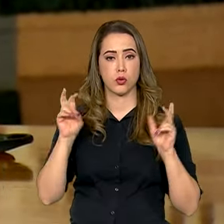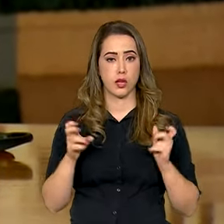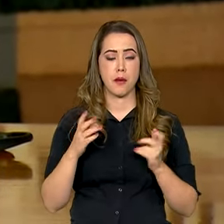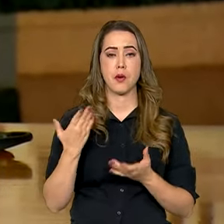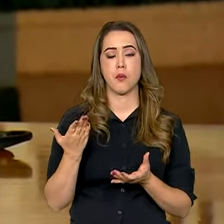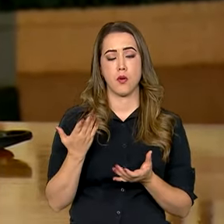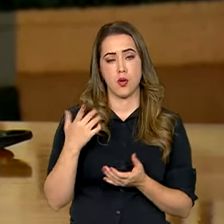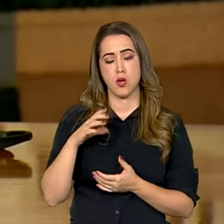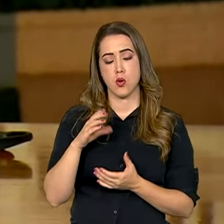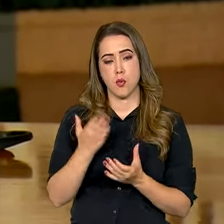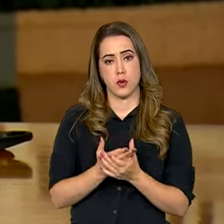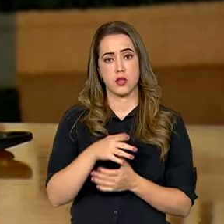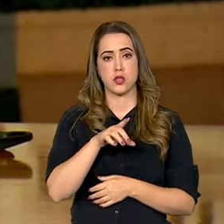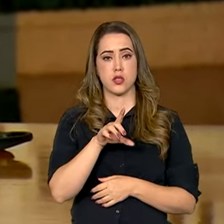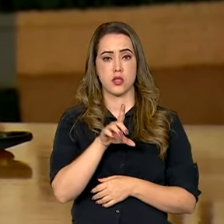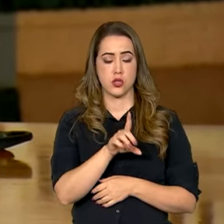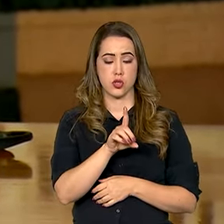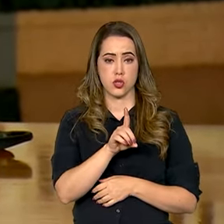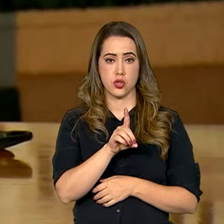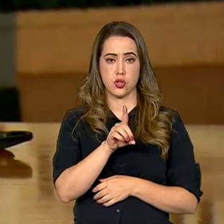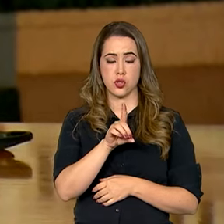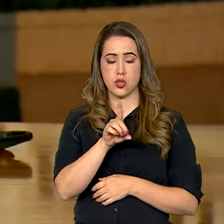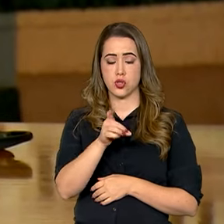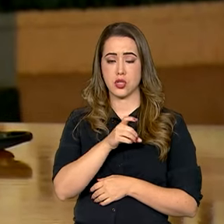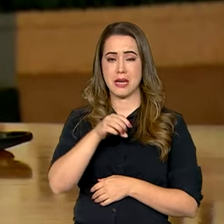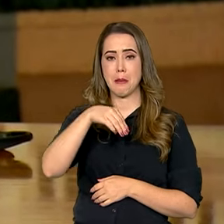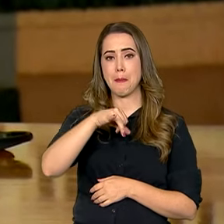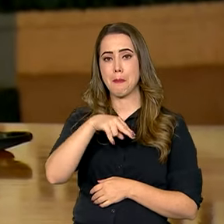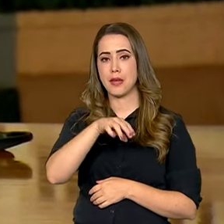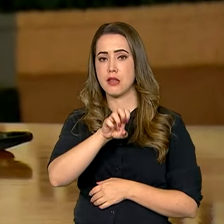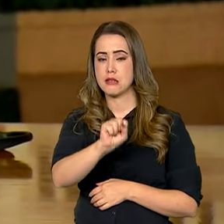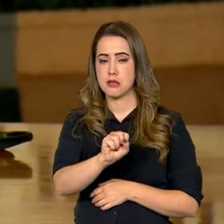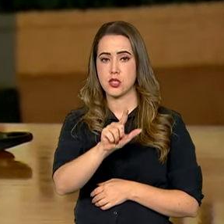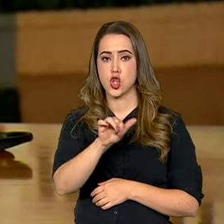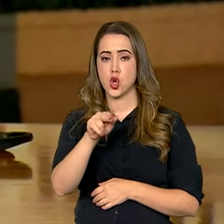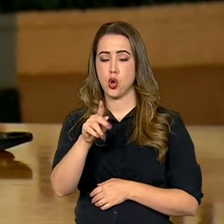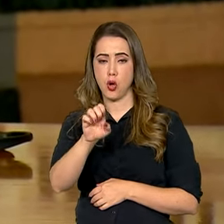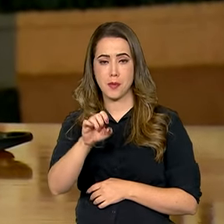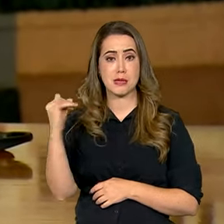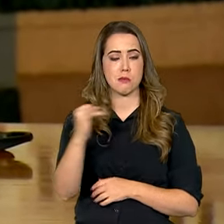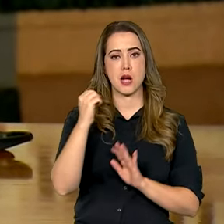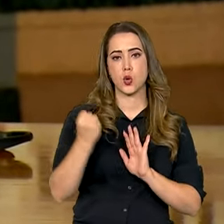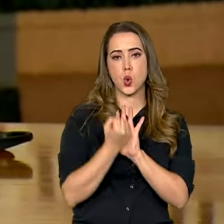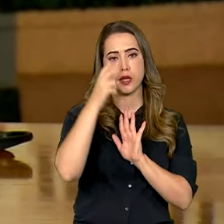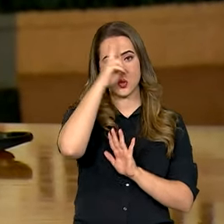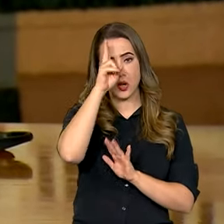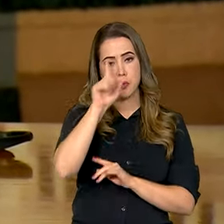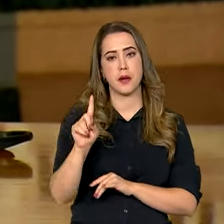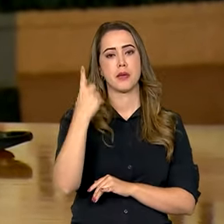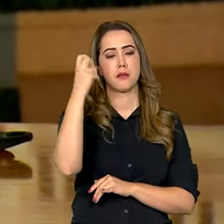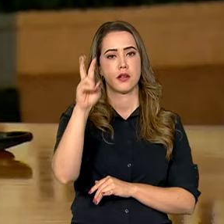histórico, não apenas por ser o primeiro caso do país na Corte Interamericana de Direitos Humanos, mas também porque permitiu